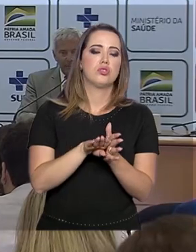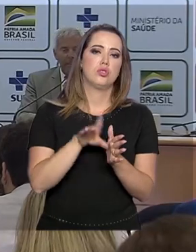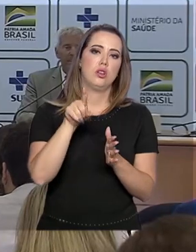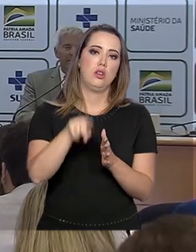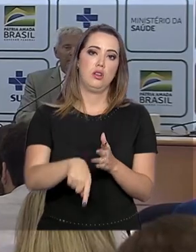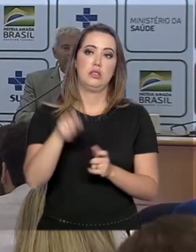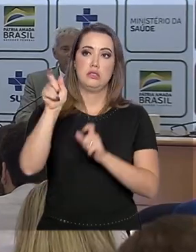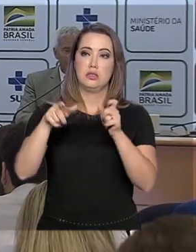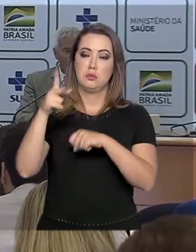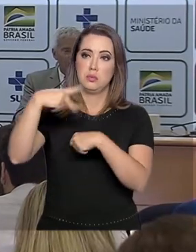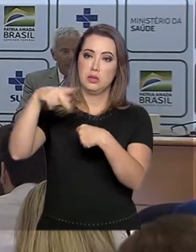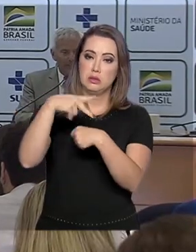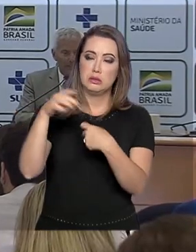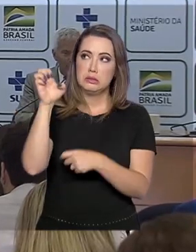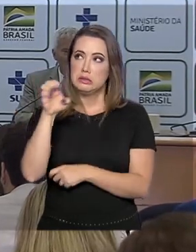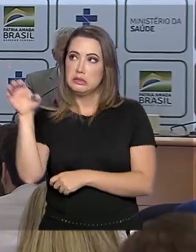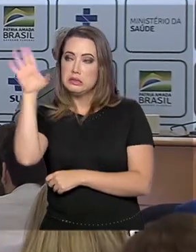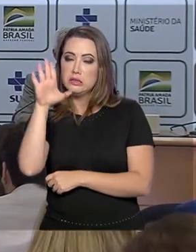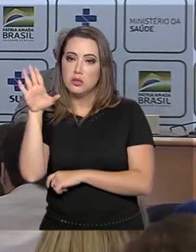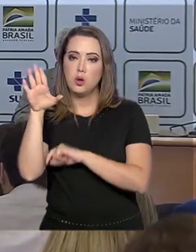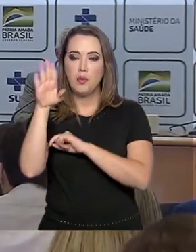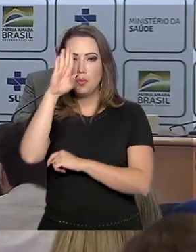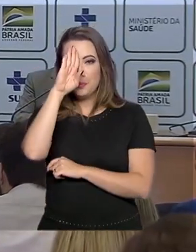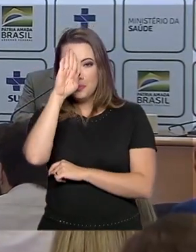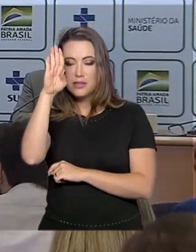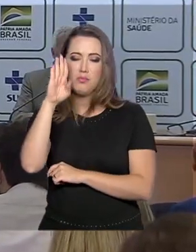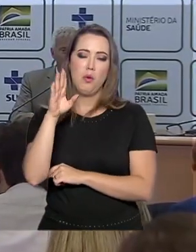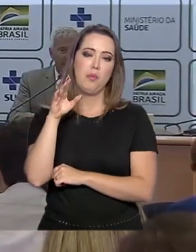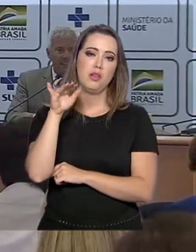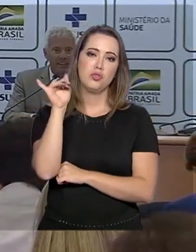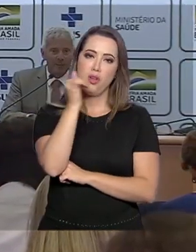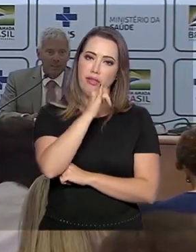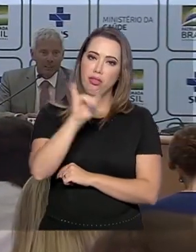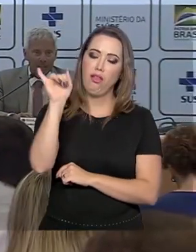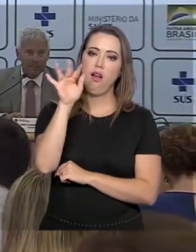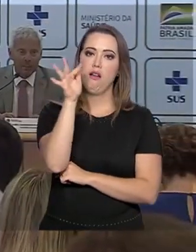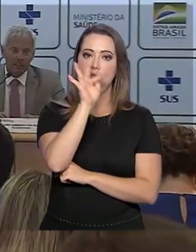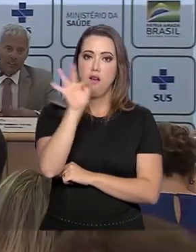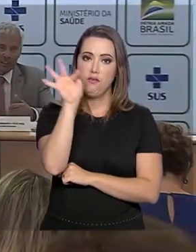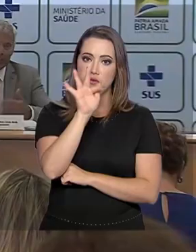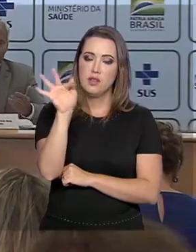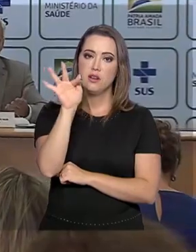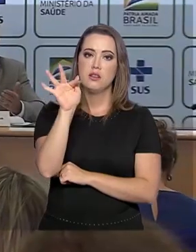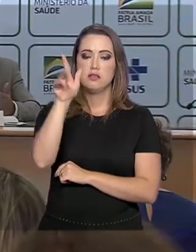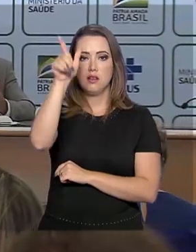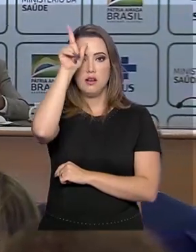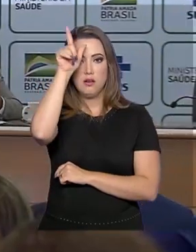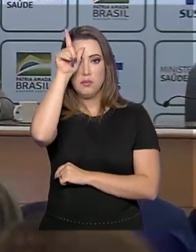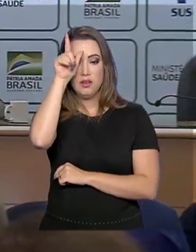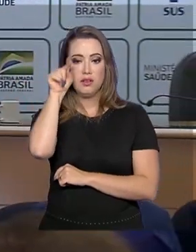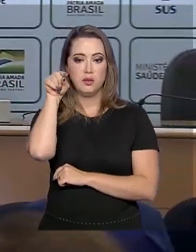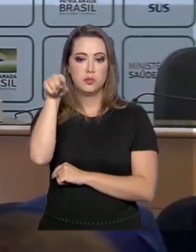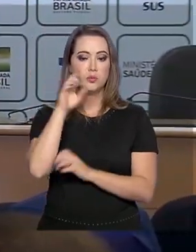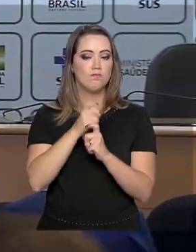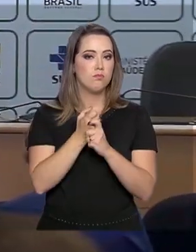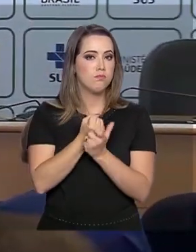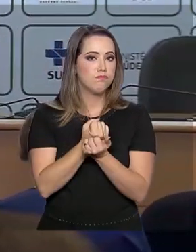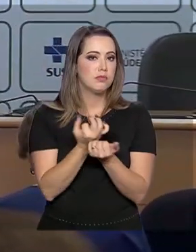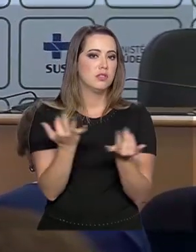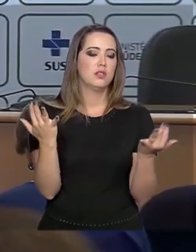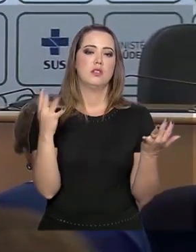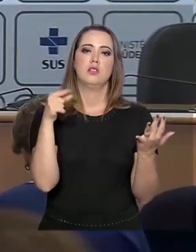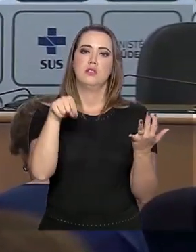desses países da Europa, principalmente a Itália, a França e a Alemanha, que esse fluxo é muito maior do que o